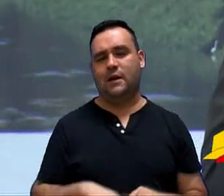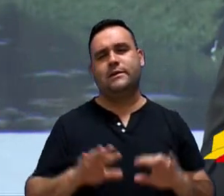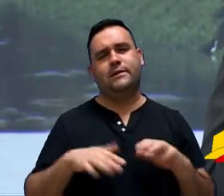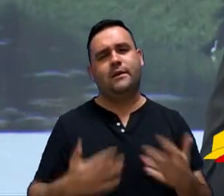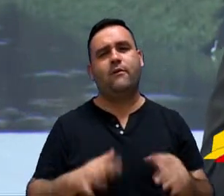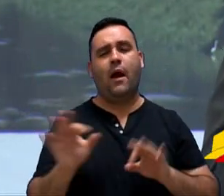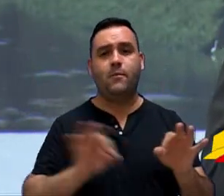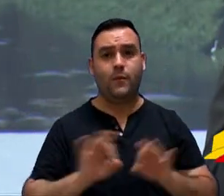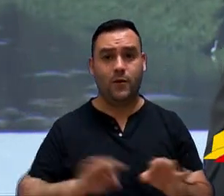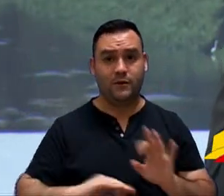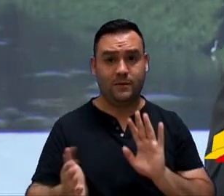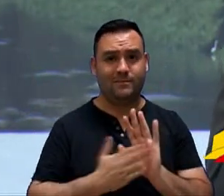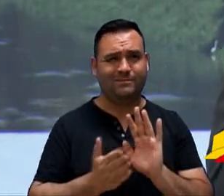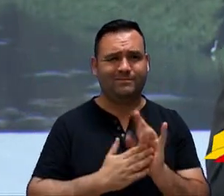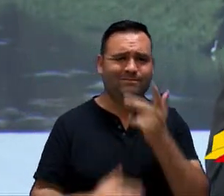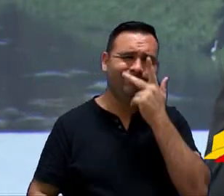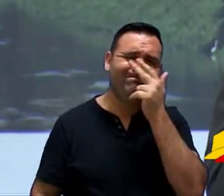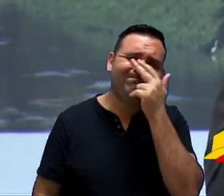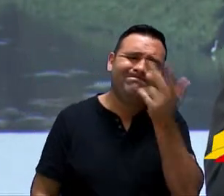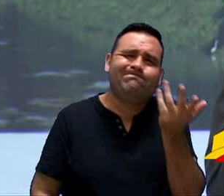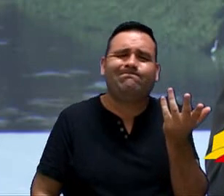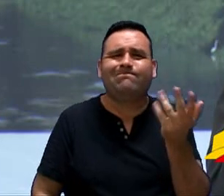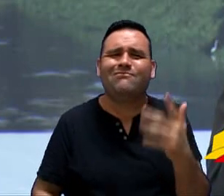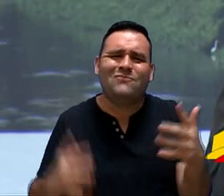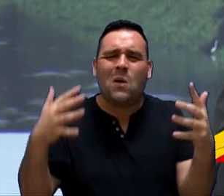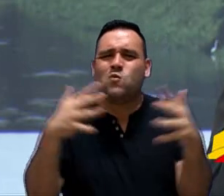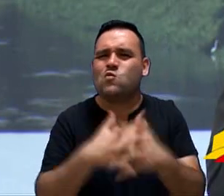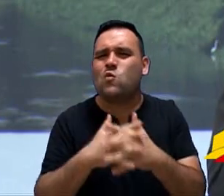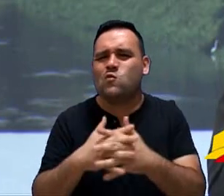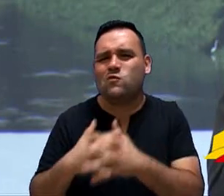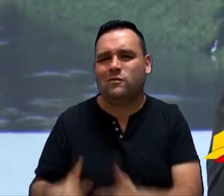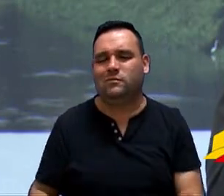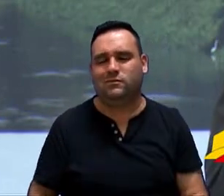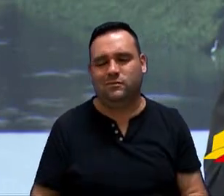Então, esse projeto está um pouco confuso.